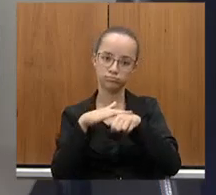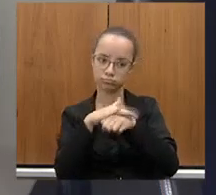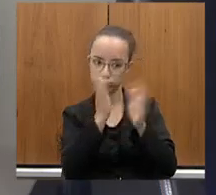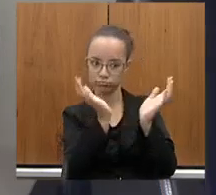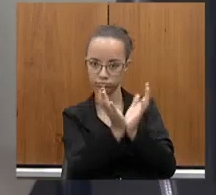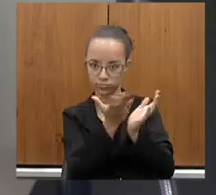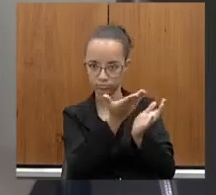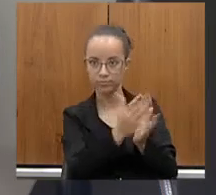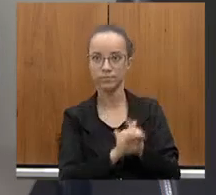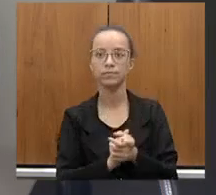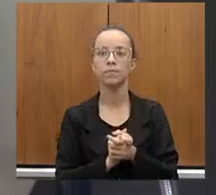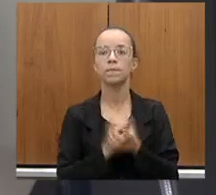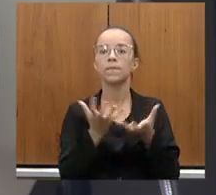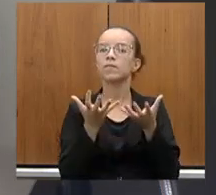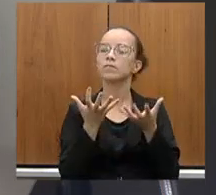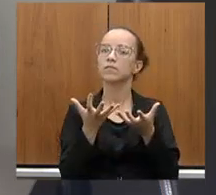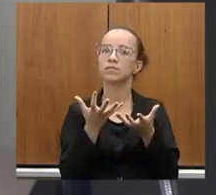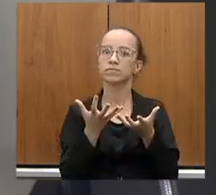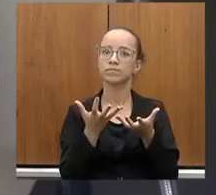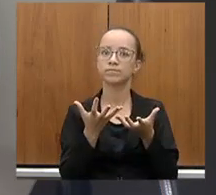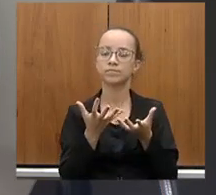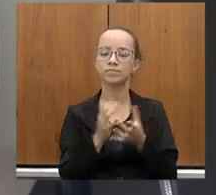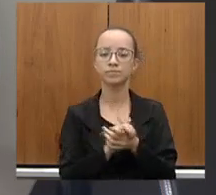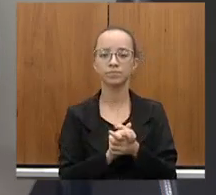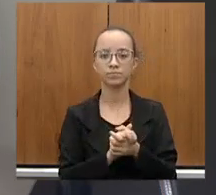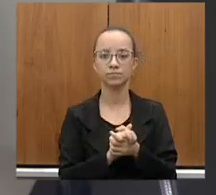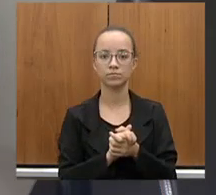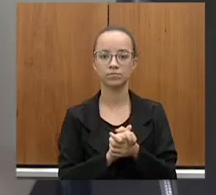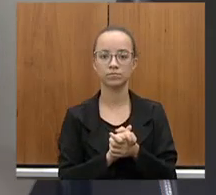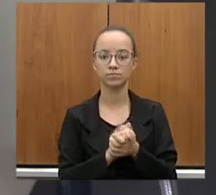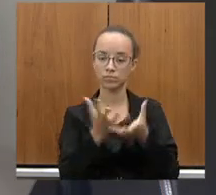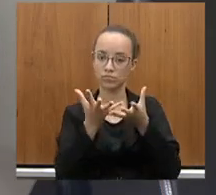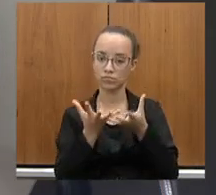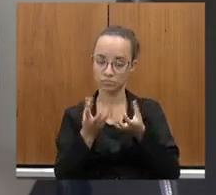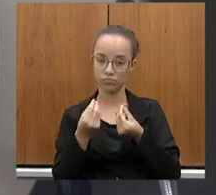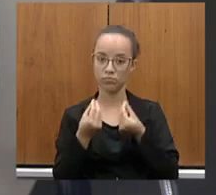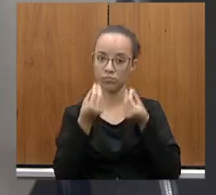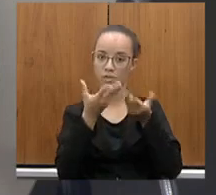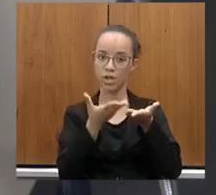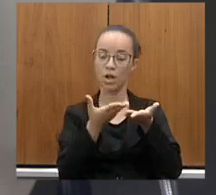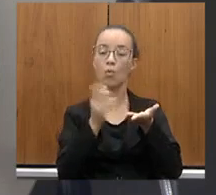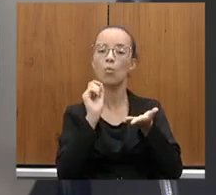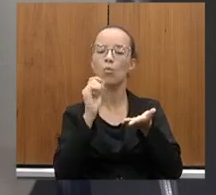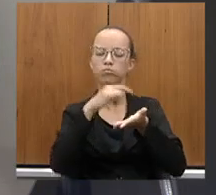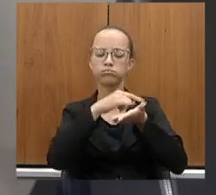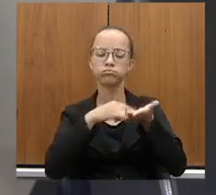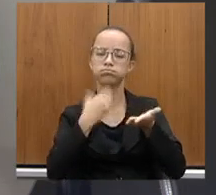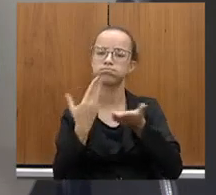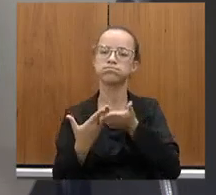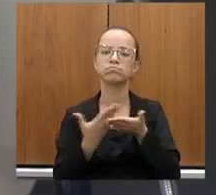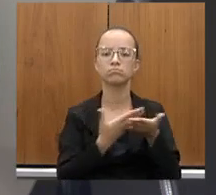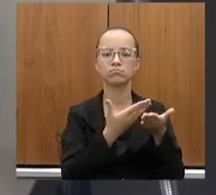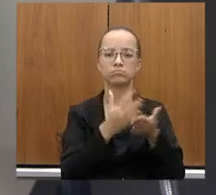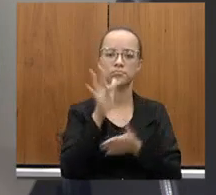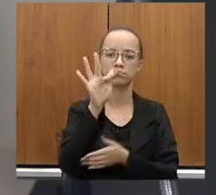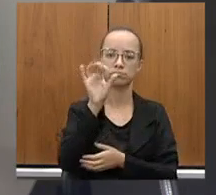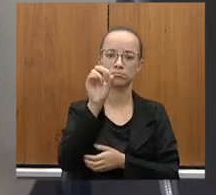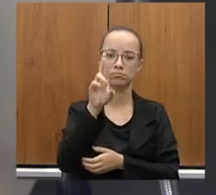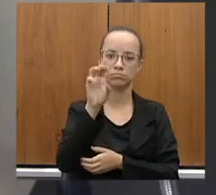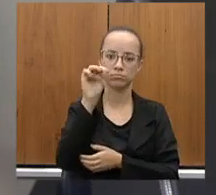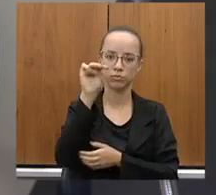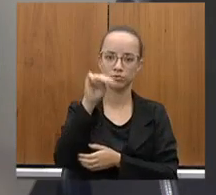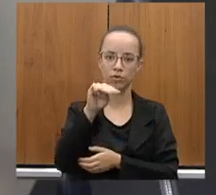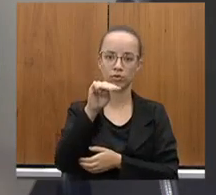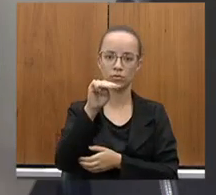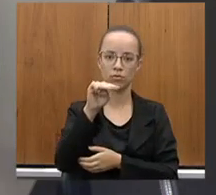a sua equipe. Eu queria entregar, nas suas mãos, um estudo do Fórum Permanente São